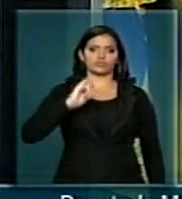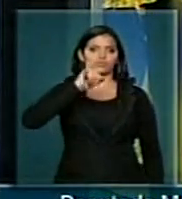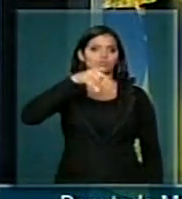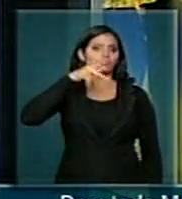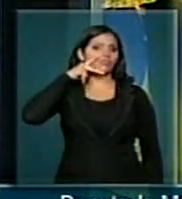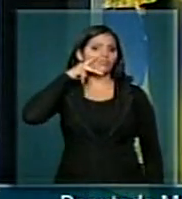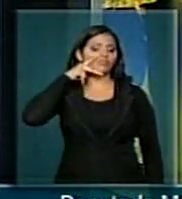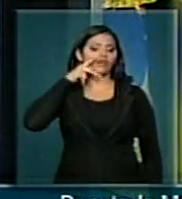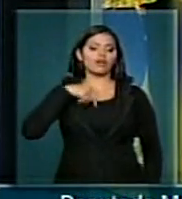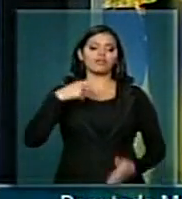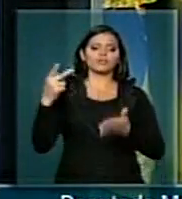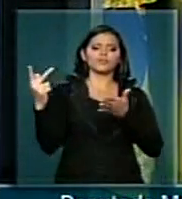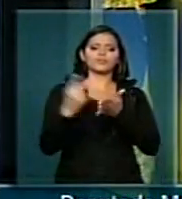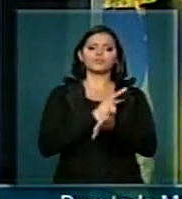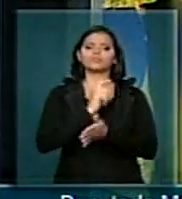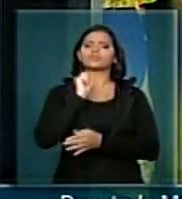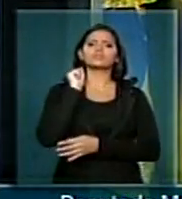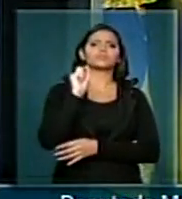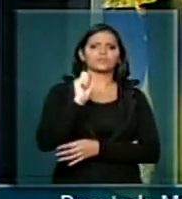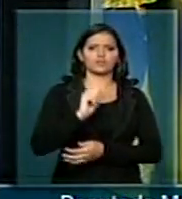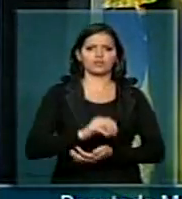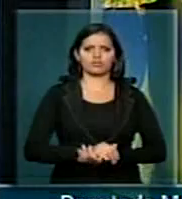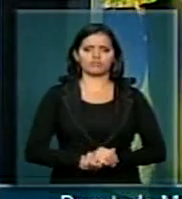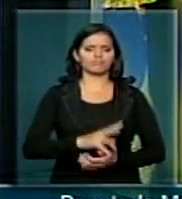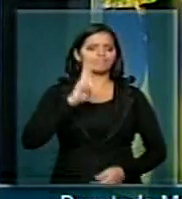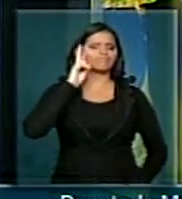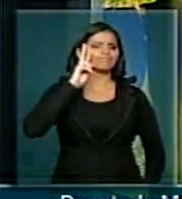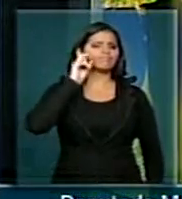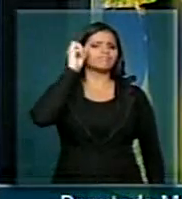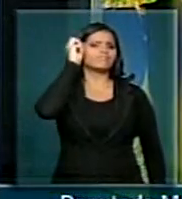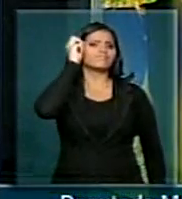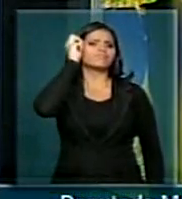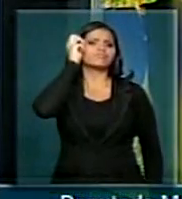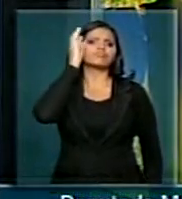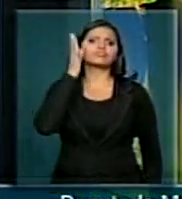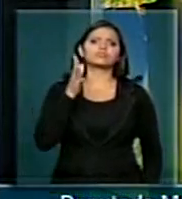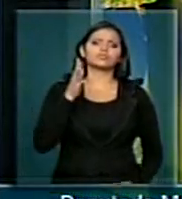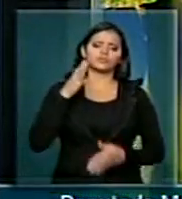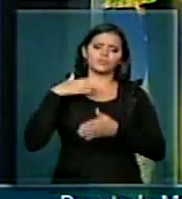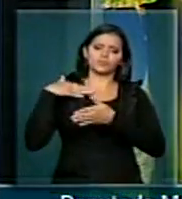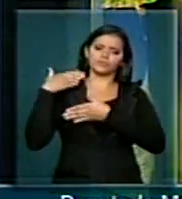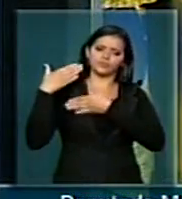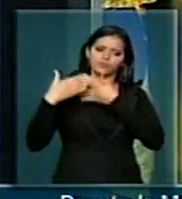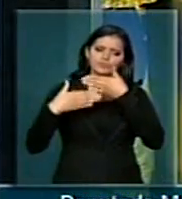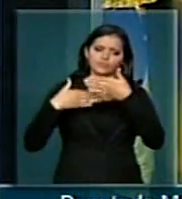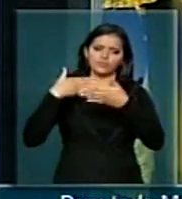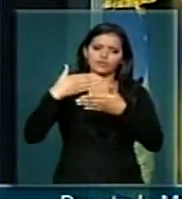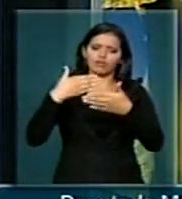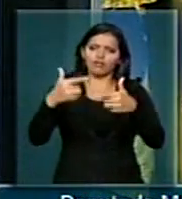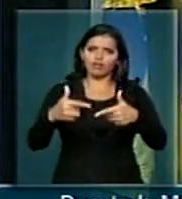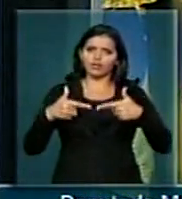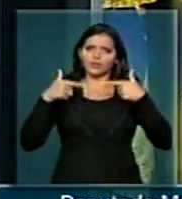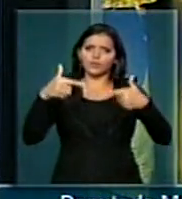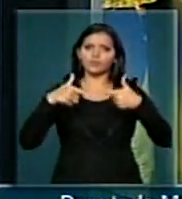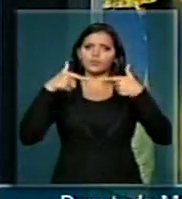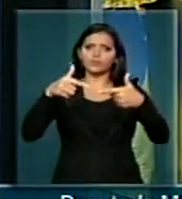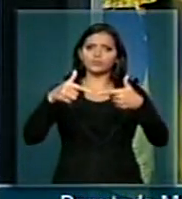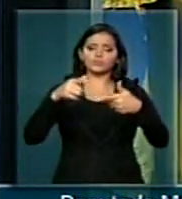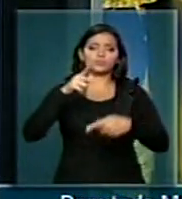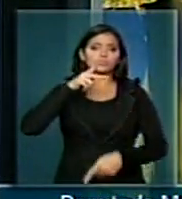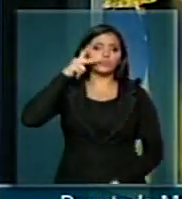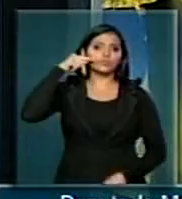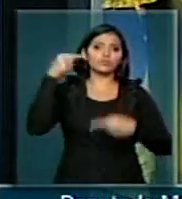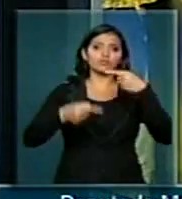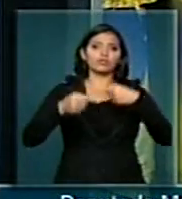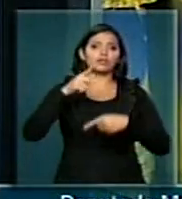episódio que não me recordo, não me lembro, nesse tempo em que sou e milito politicamente na Paraíba,